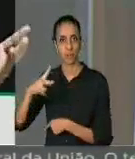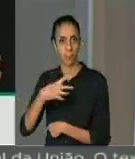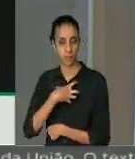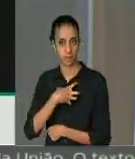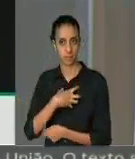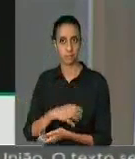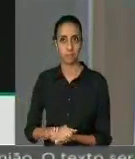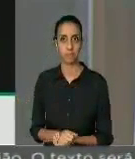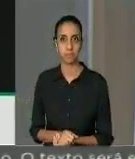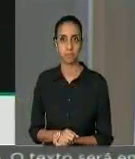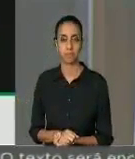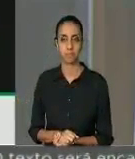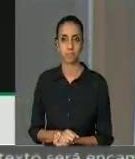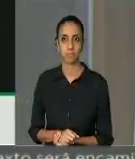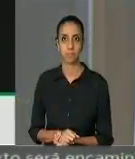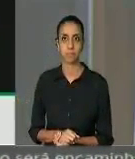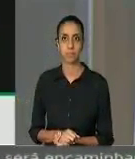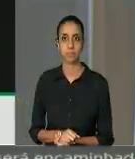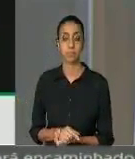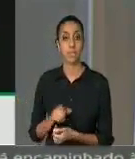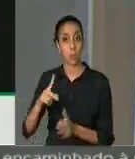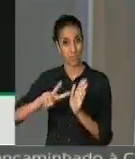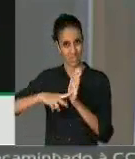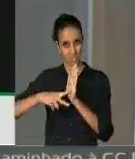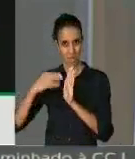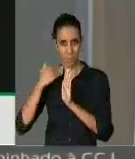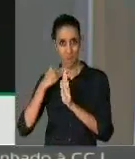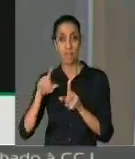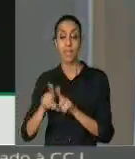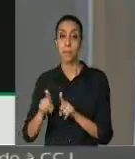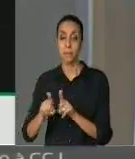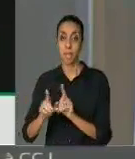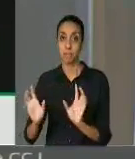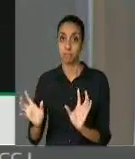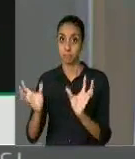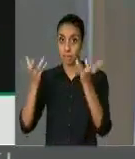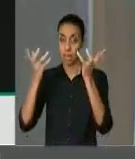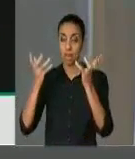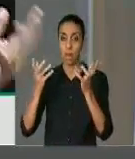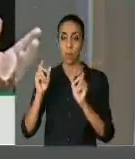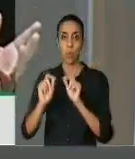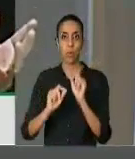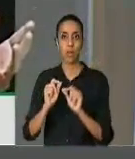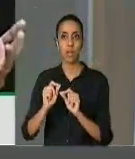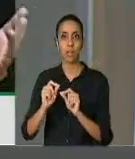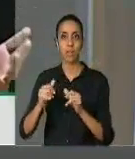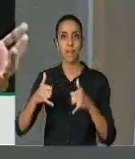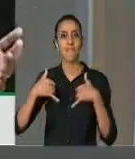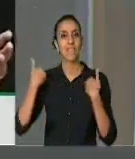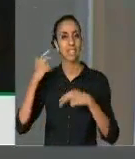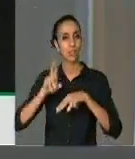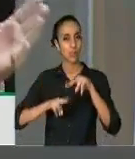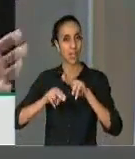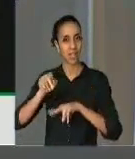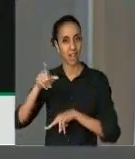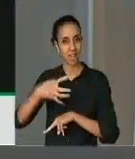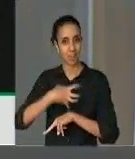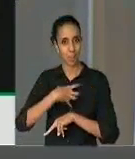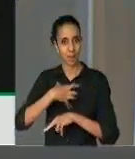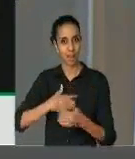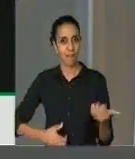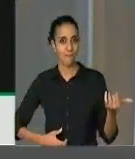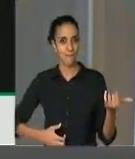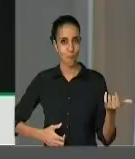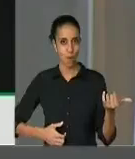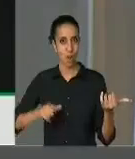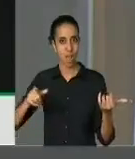Também realizou o Sindicato dos Bancários um dos maiores eventos juninos da Bahia, o forró dos bancários,